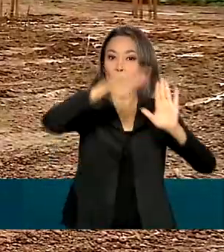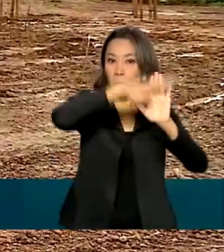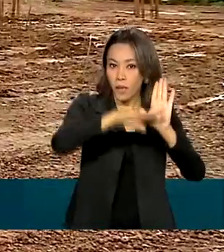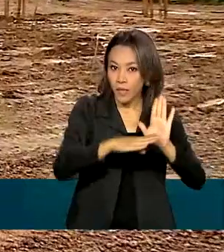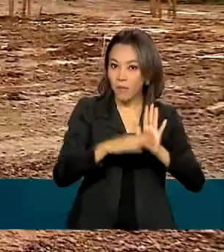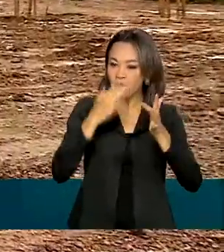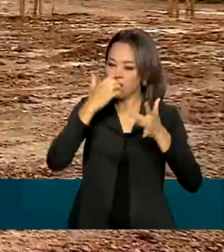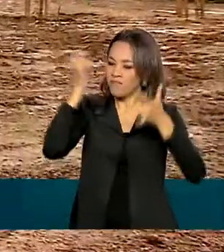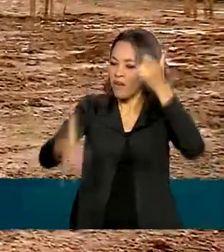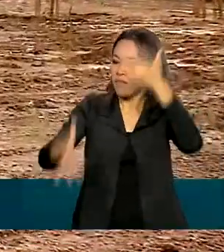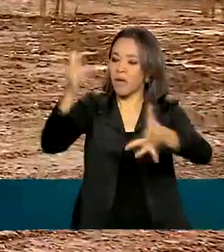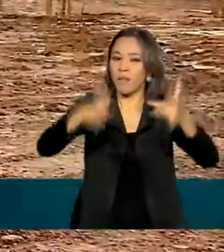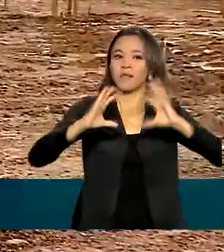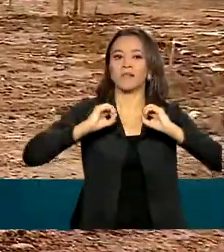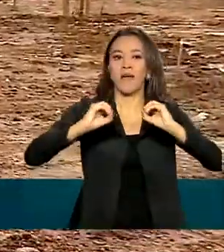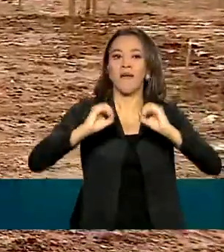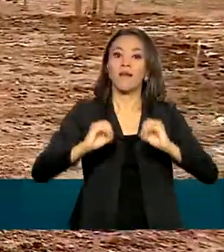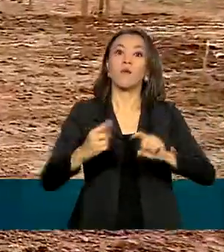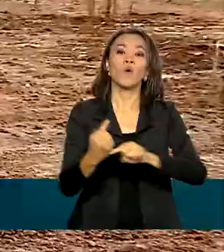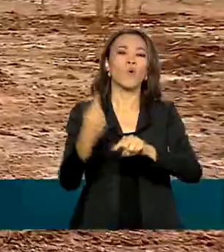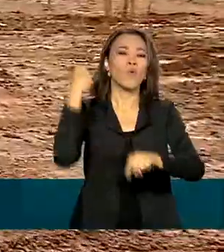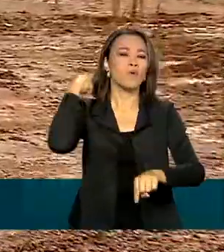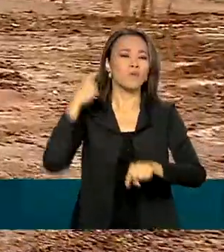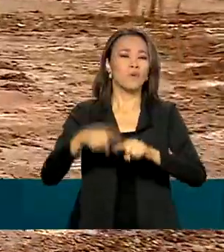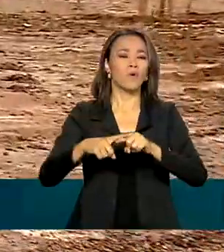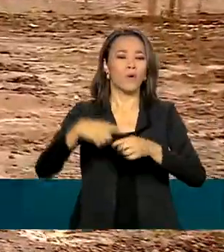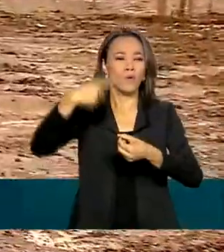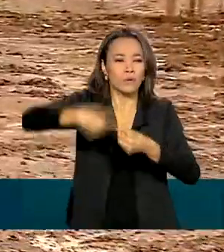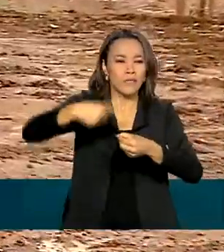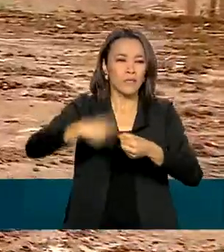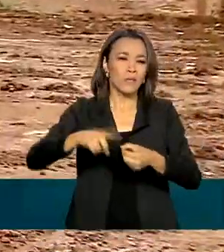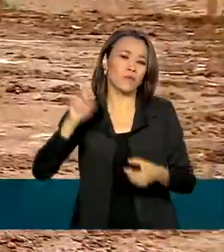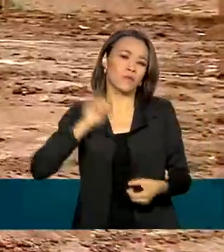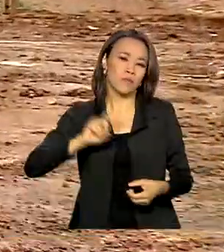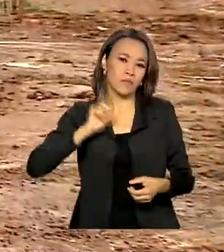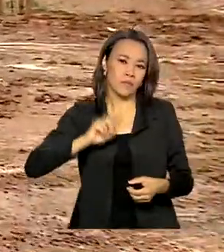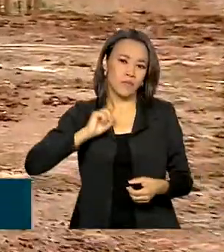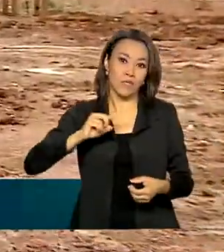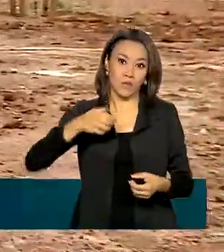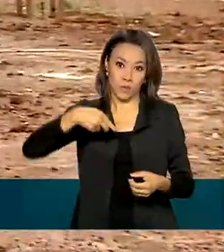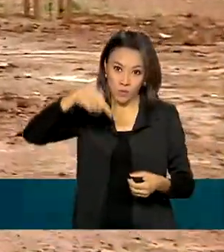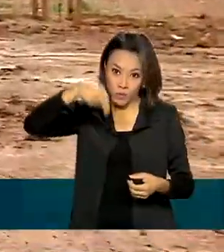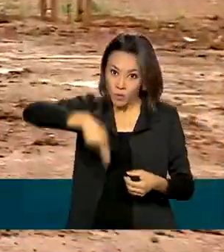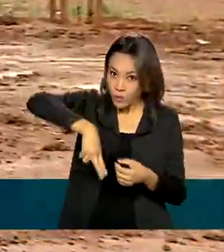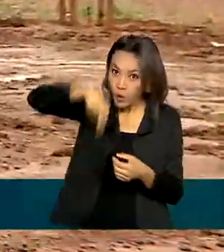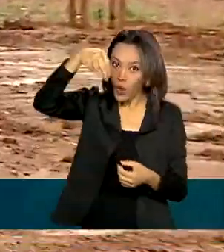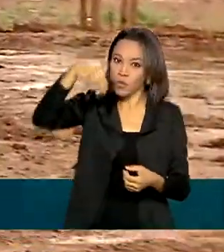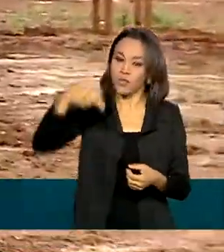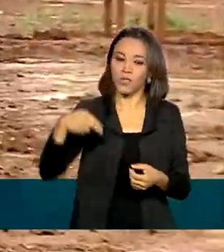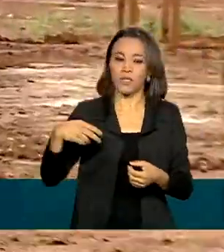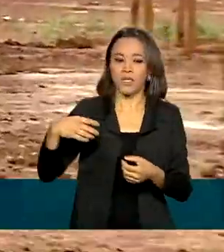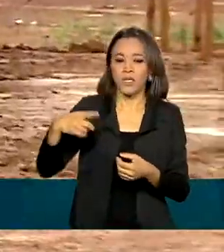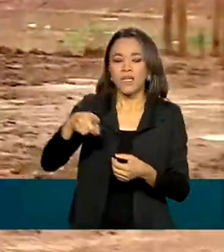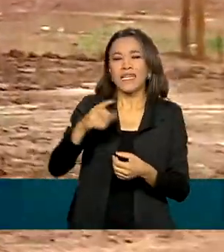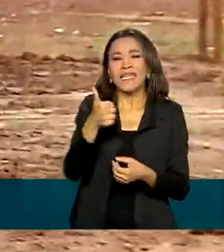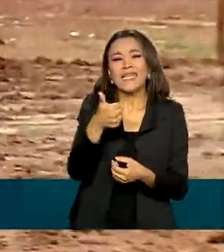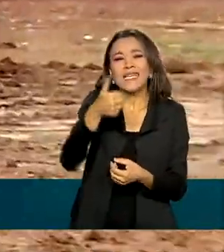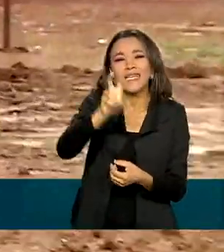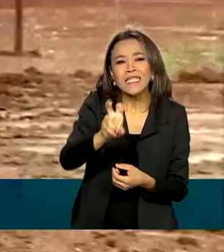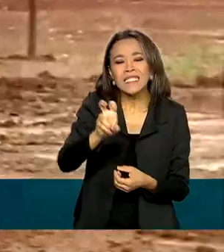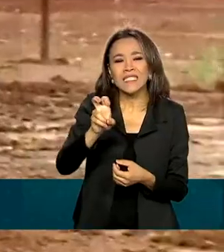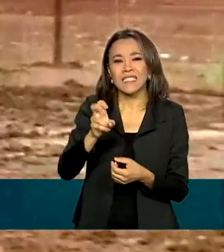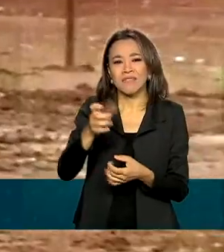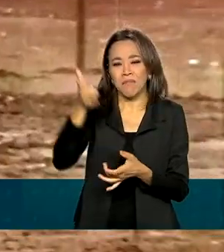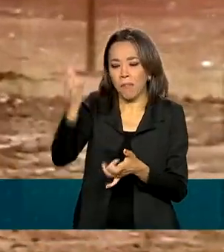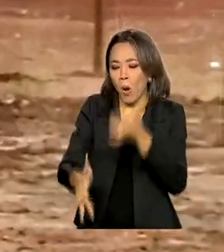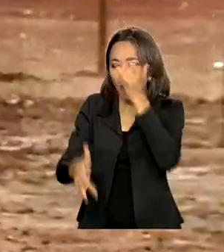Zero teve início no norte de Minas Gerais. O encerramento do lixão de Francisco Dumont, um dos 15 depósitos de